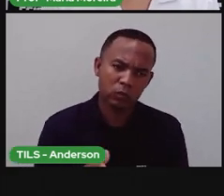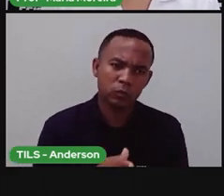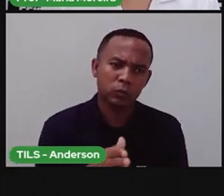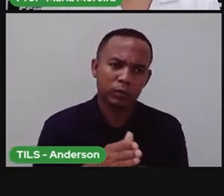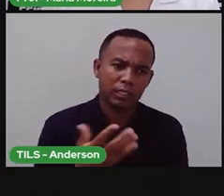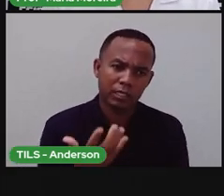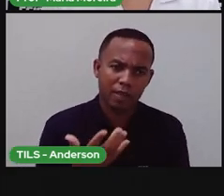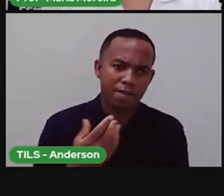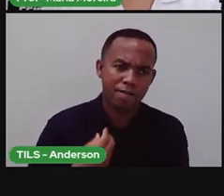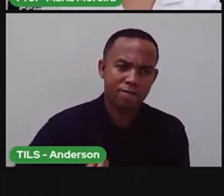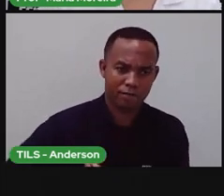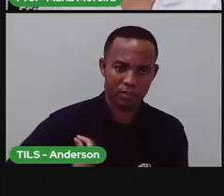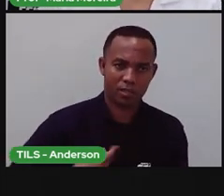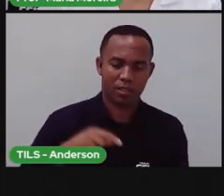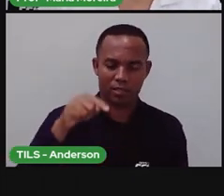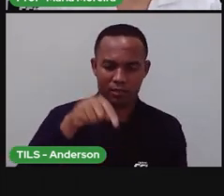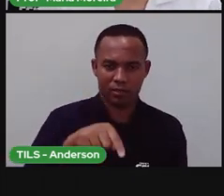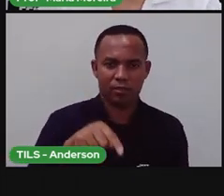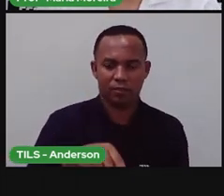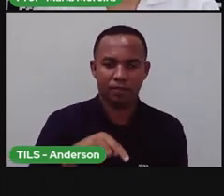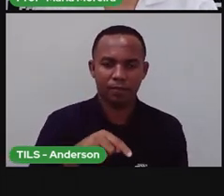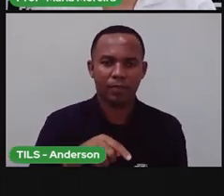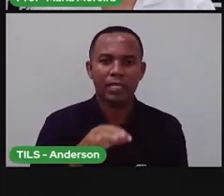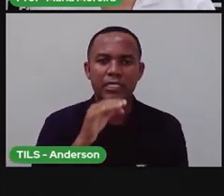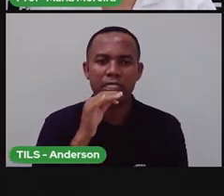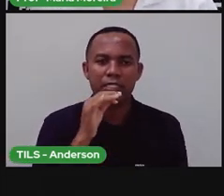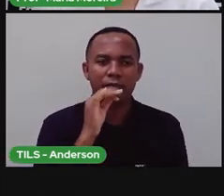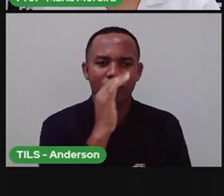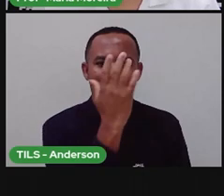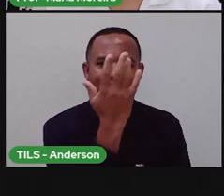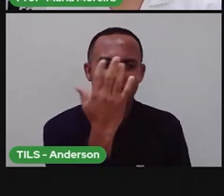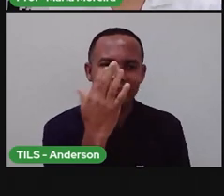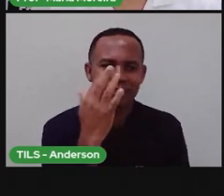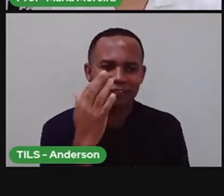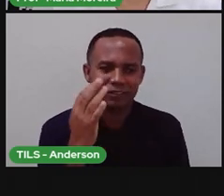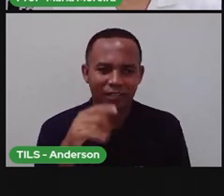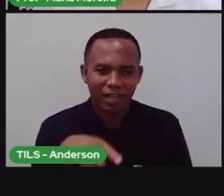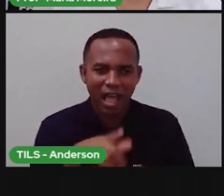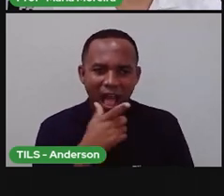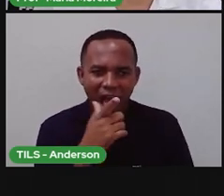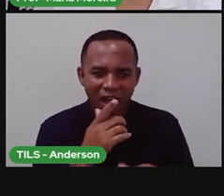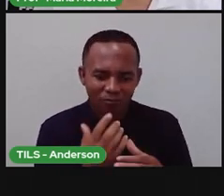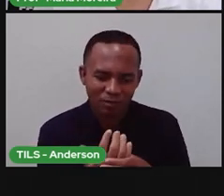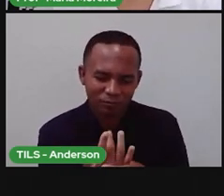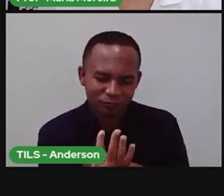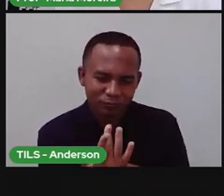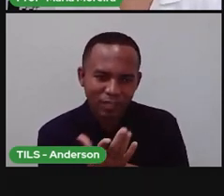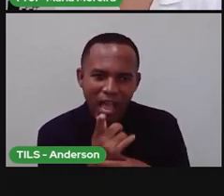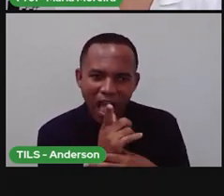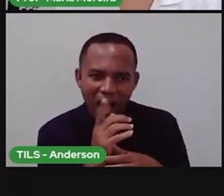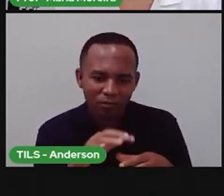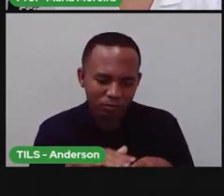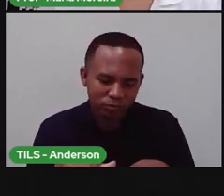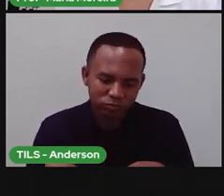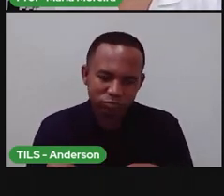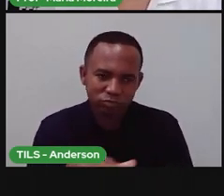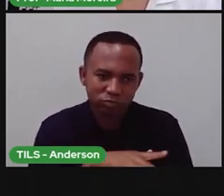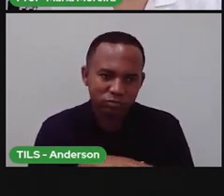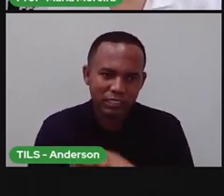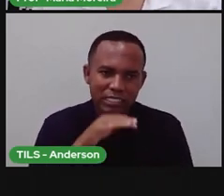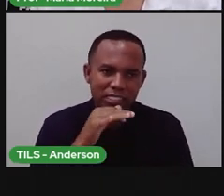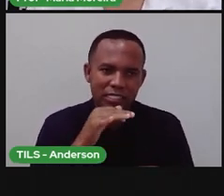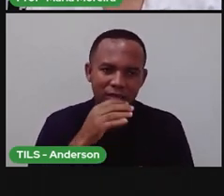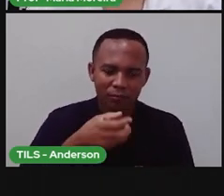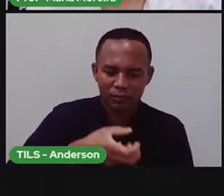água? Não. Aquela planta aquática, que é a planta que nasce na água. Ela vai sobreviver. Você